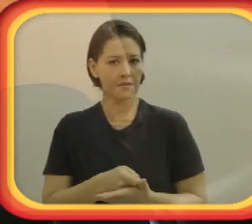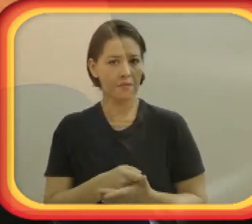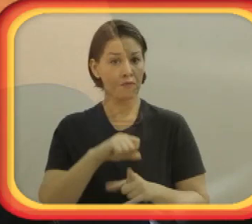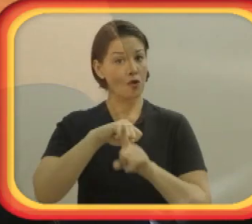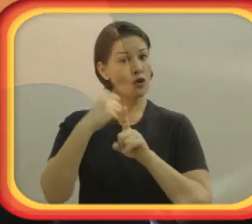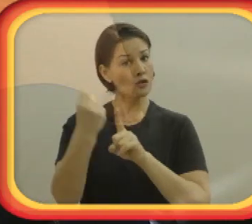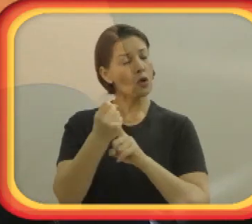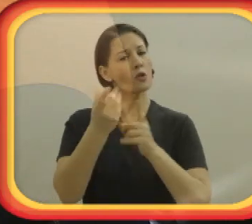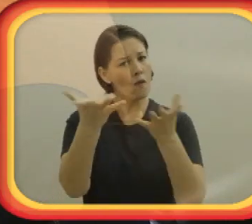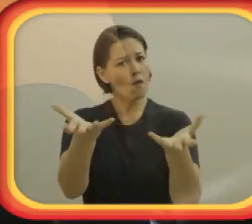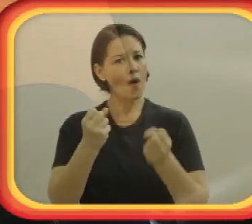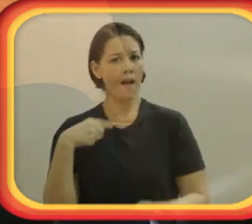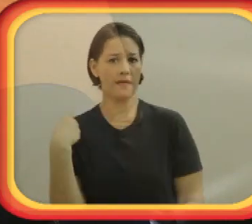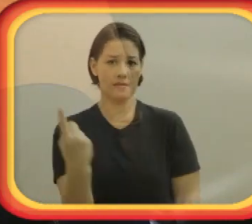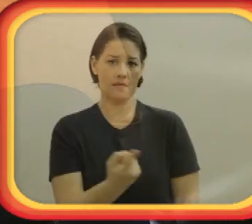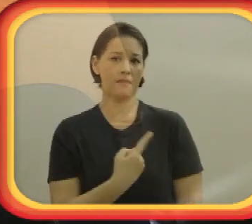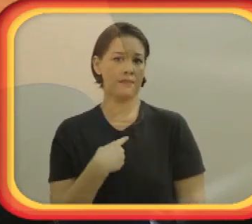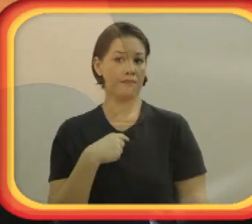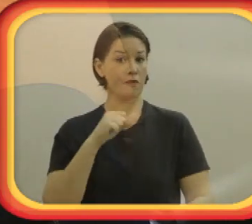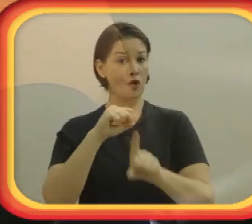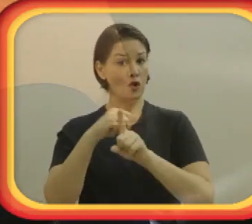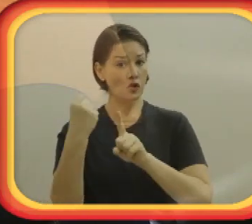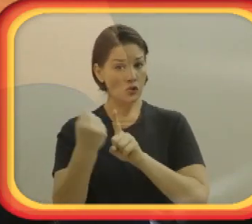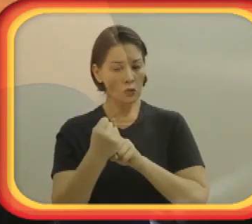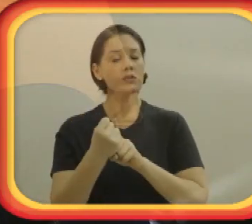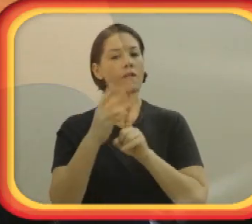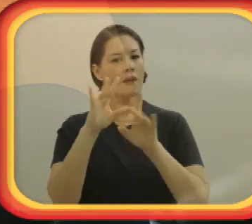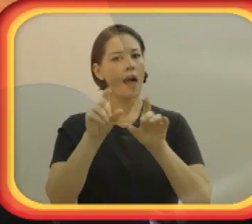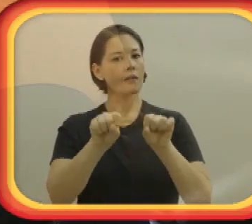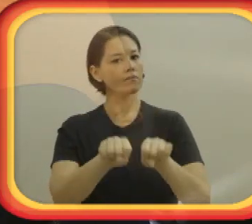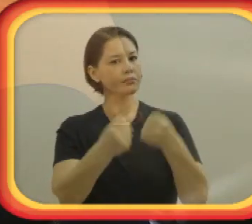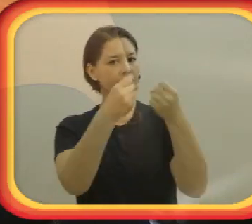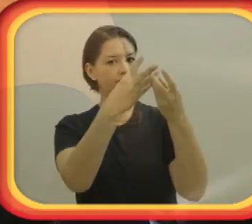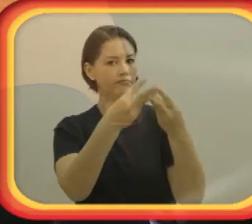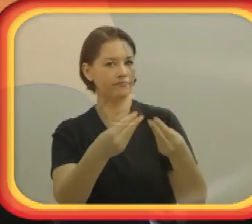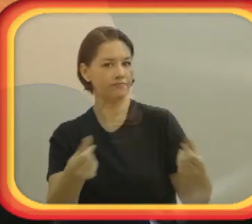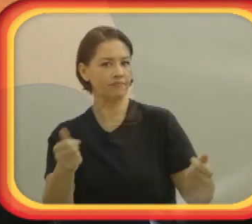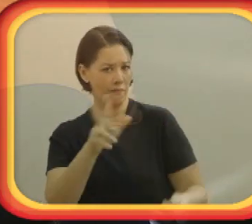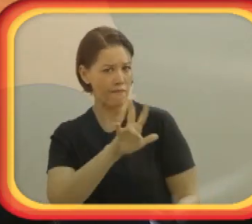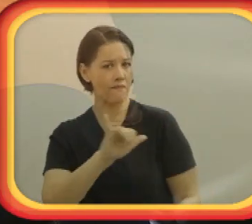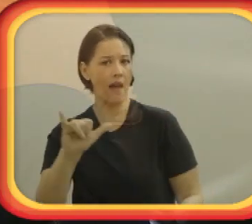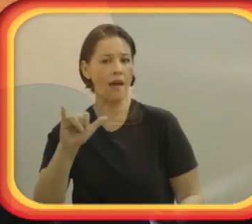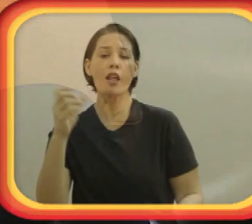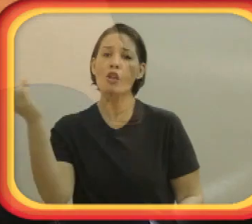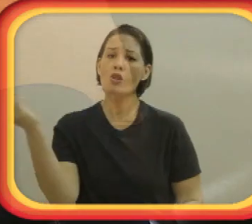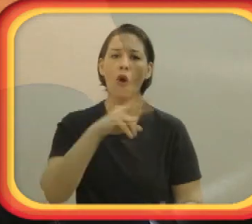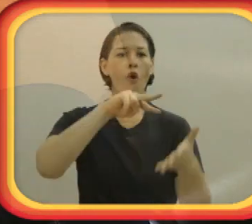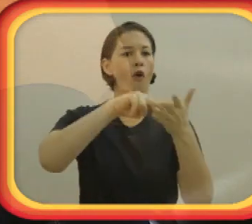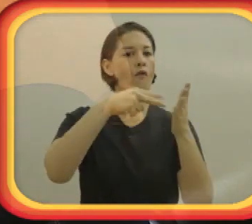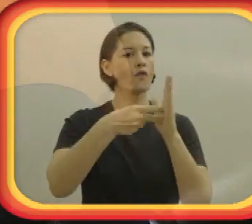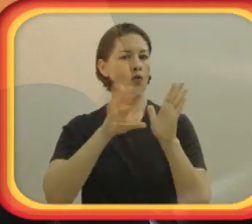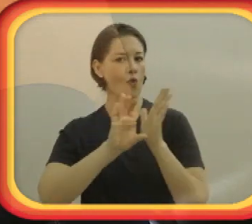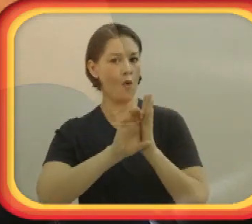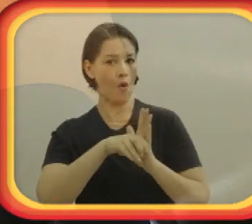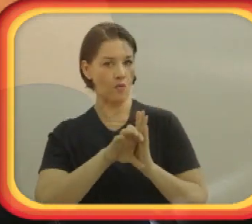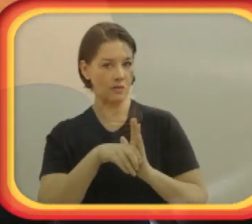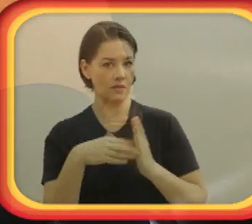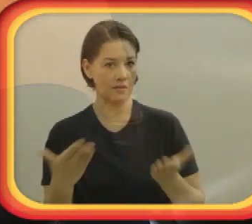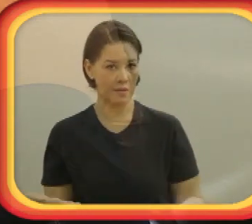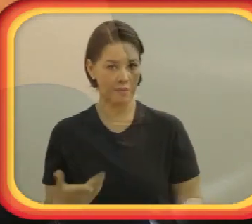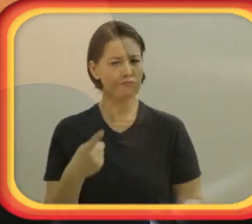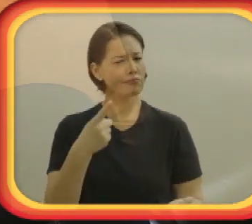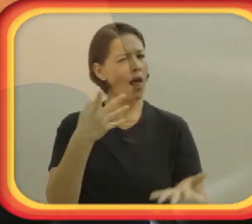até esse segmento das mulheres sem deficiência, porque aí quando a gente passa a ser vista, a gente passa a ser